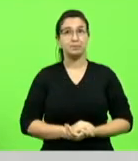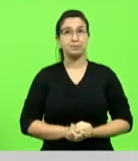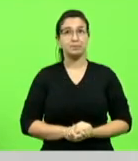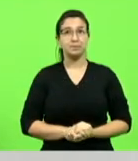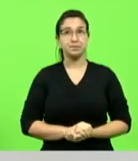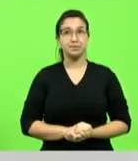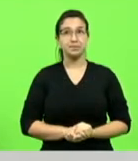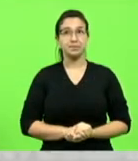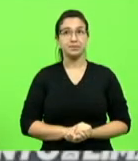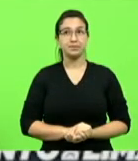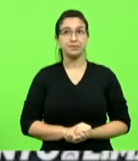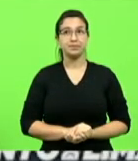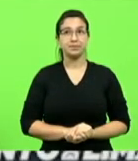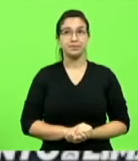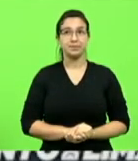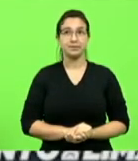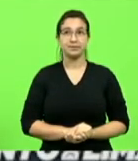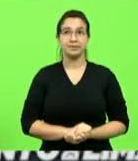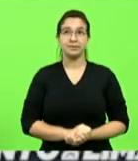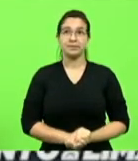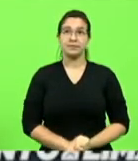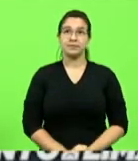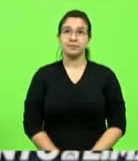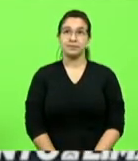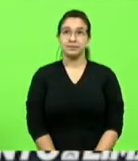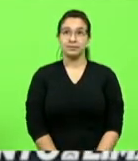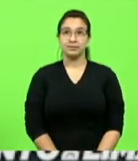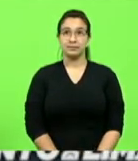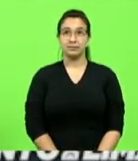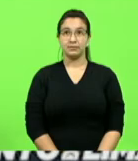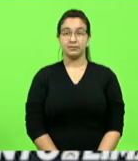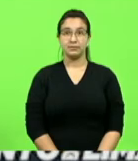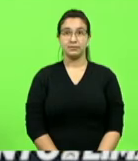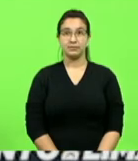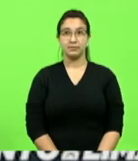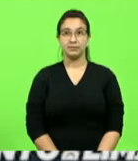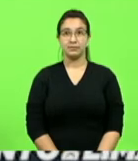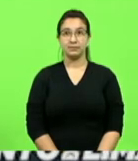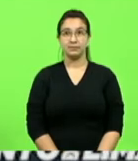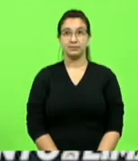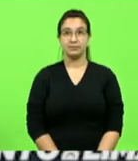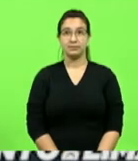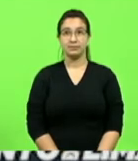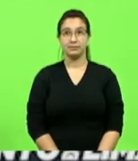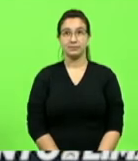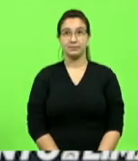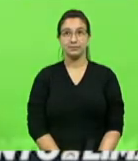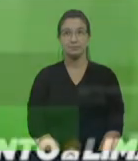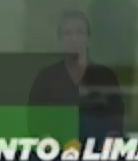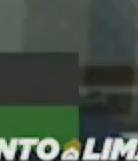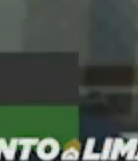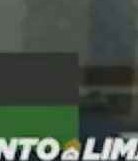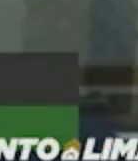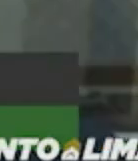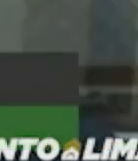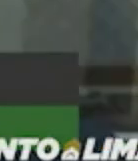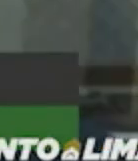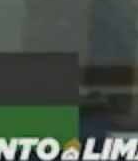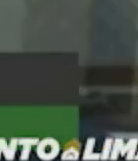por que que nós paramos de acompanhar a pauta porque senão